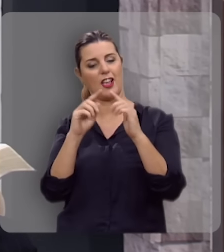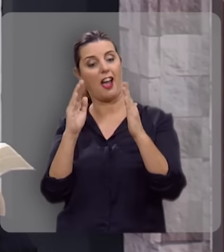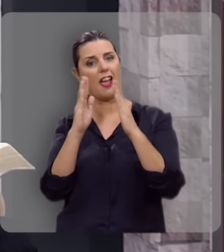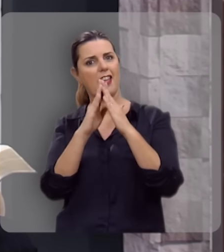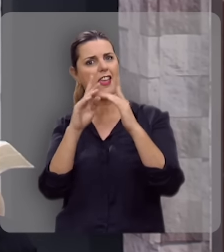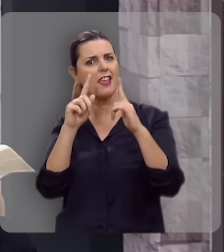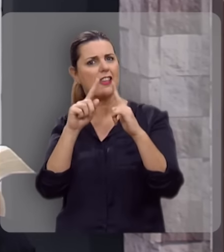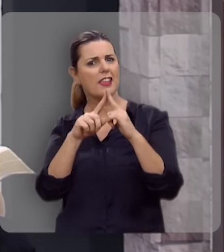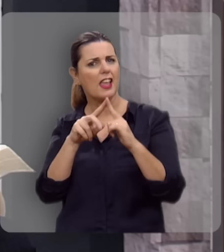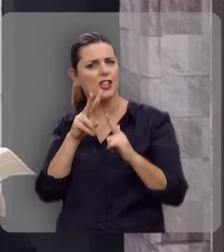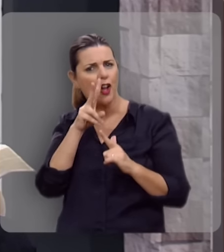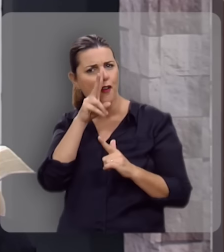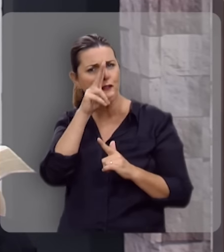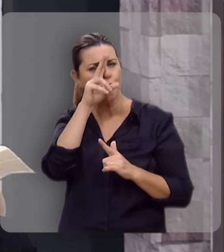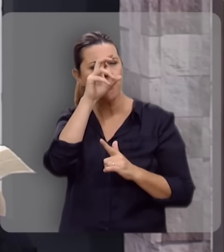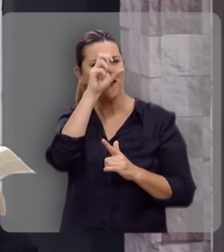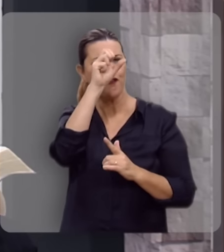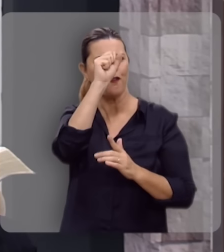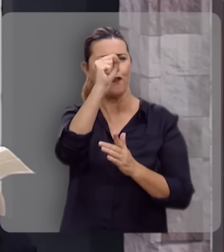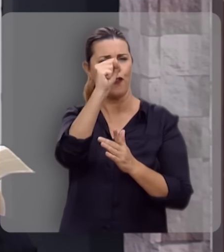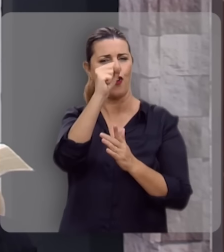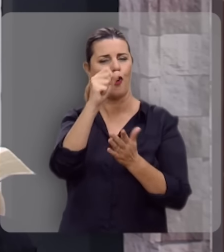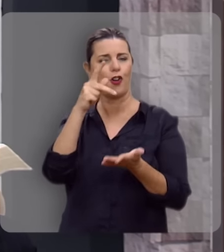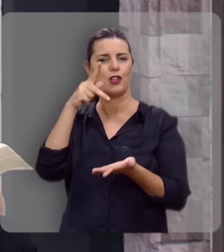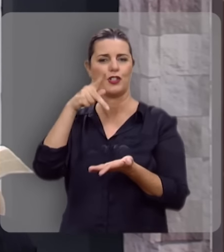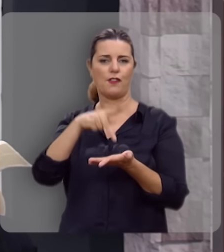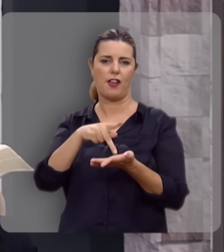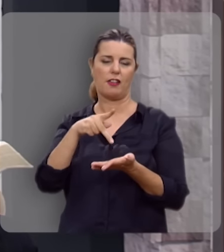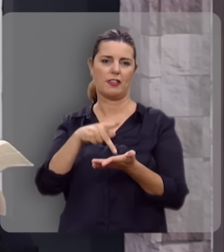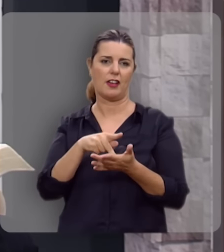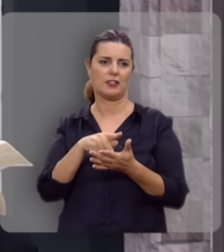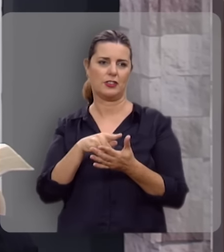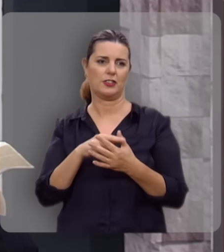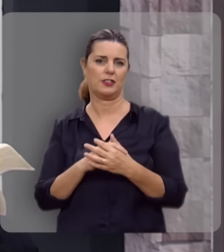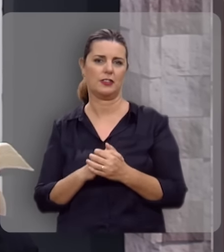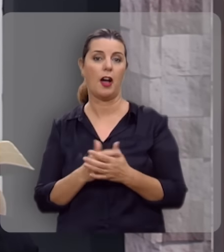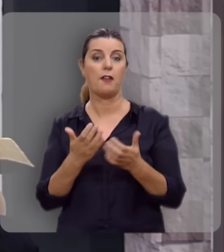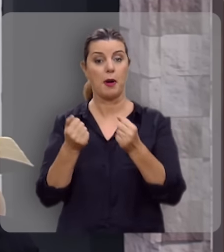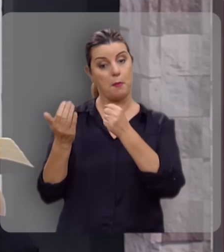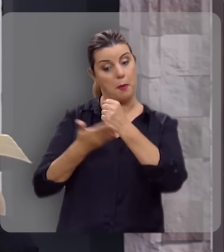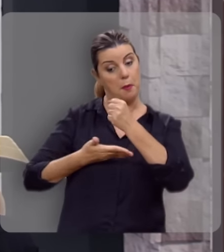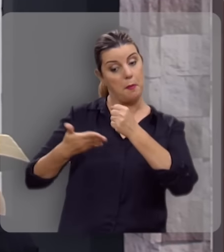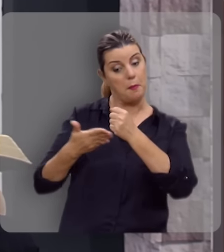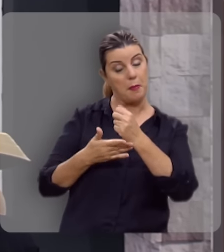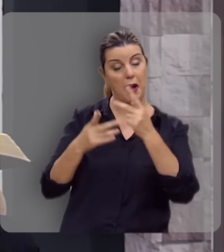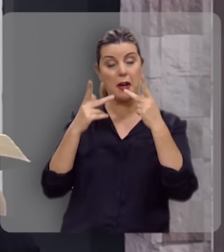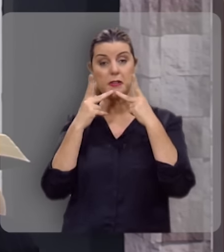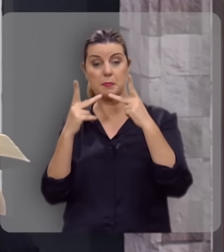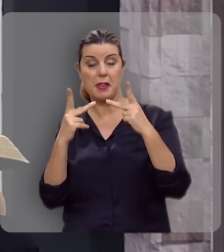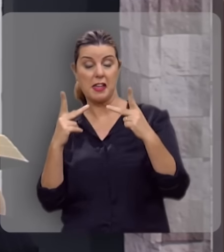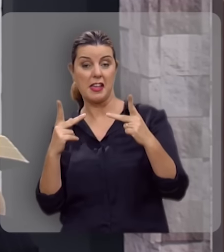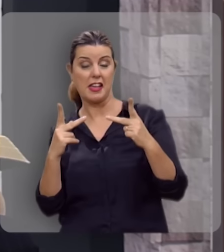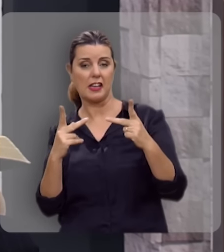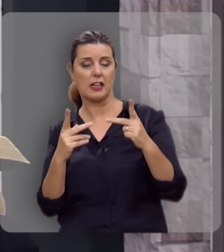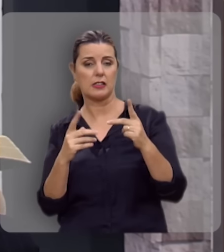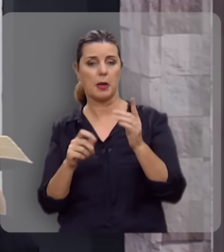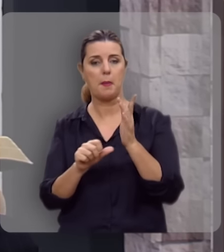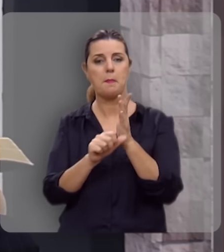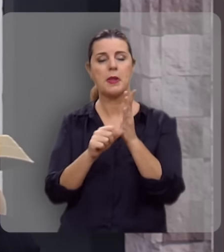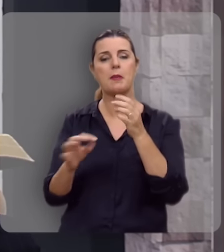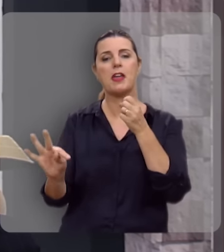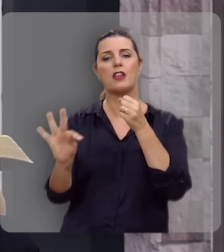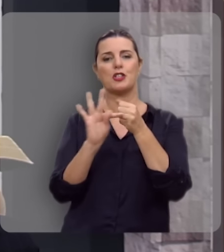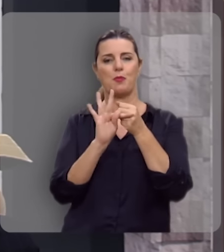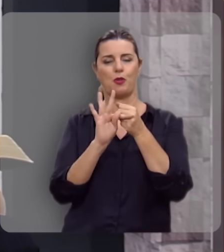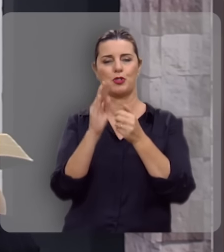Igreja Coluna e Baluarte da Verdade. E vamos basear esta mensagem em 1